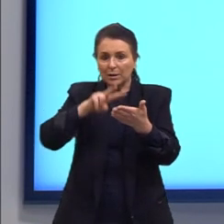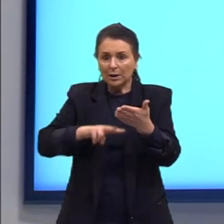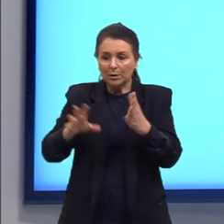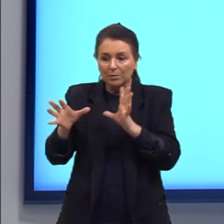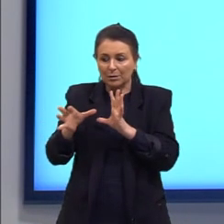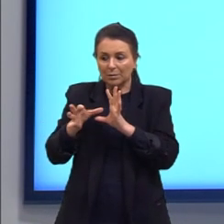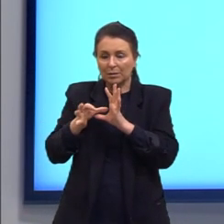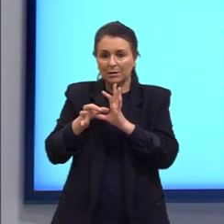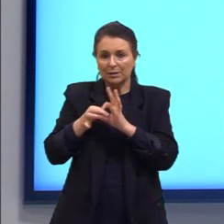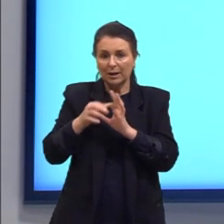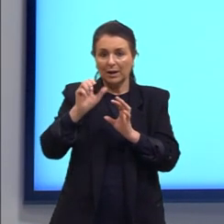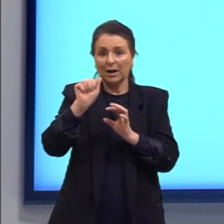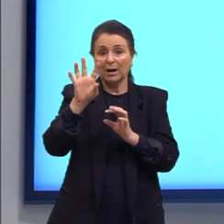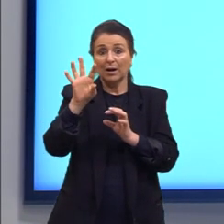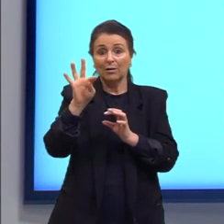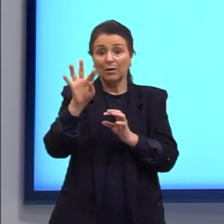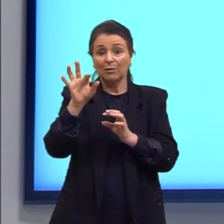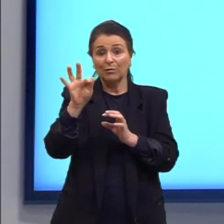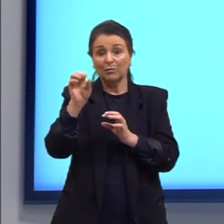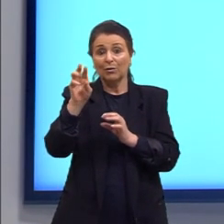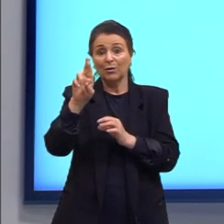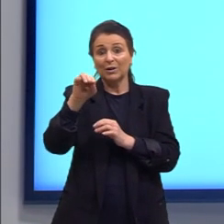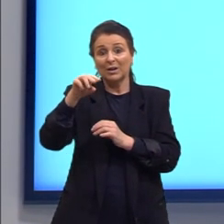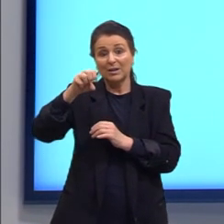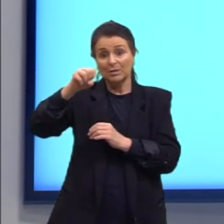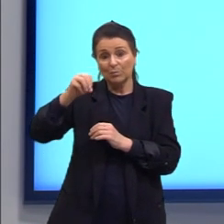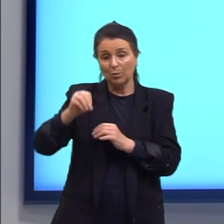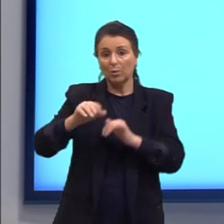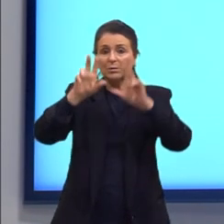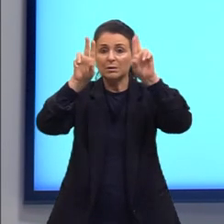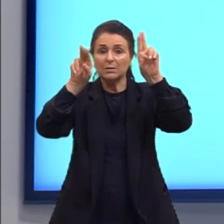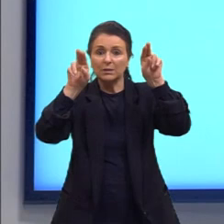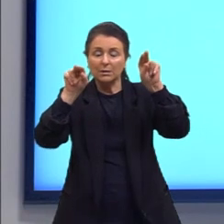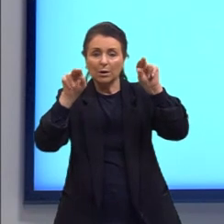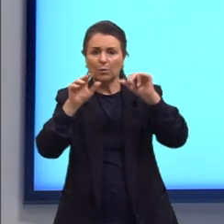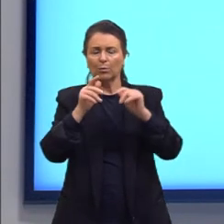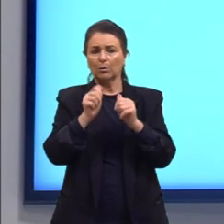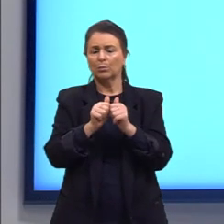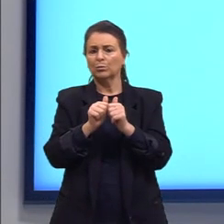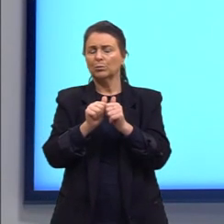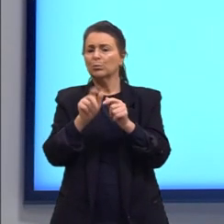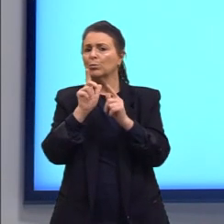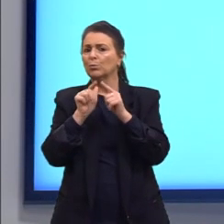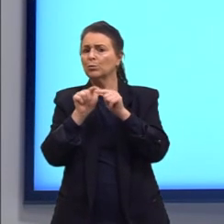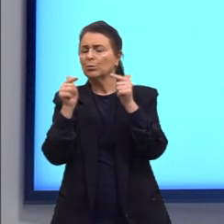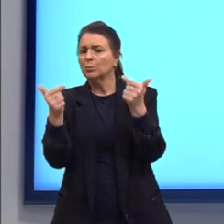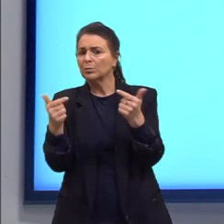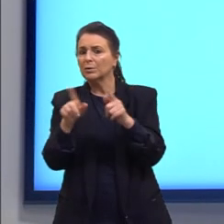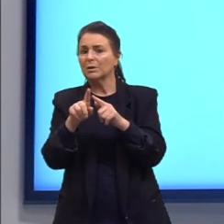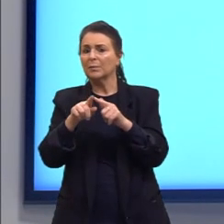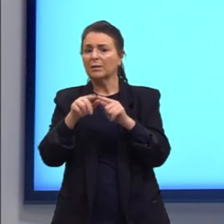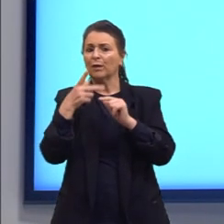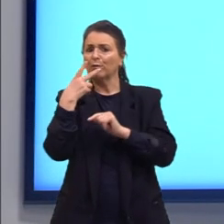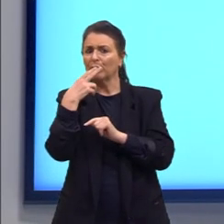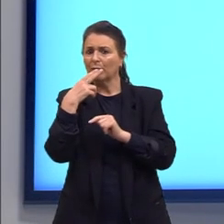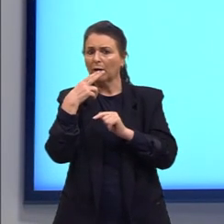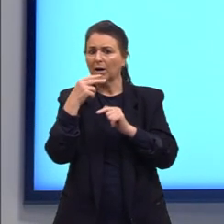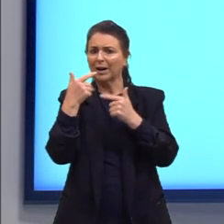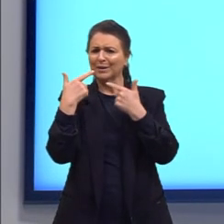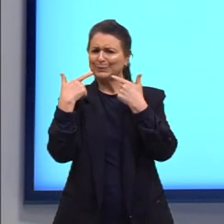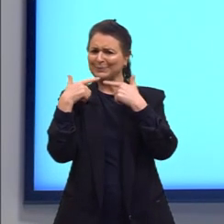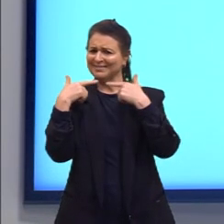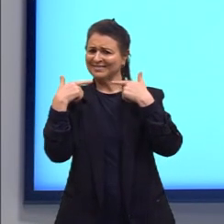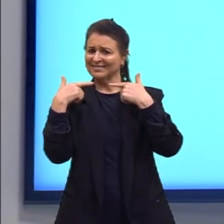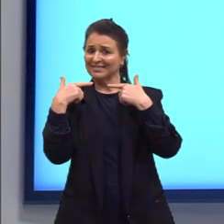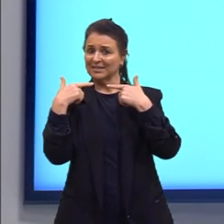aforismos, citações, jornalismo, fofoca, humor. Tudo ganha espaço de